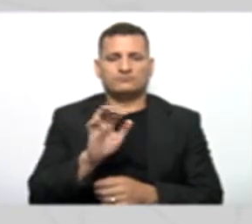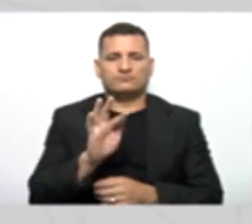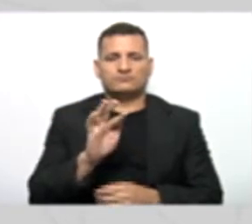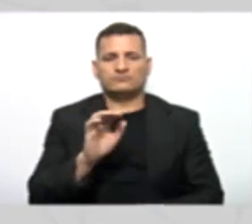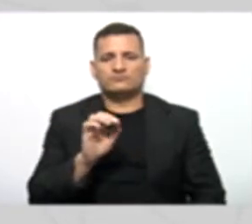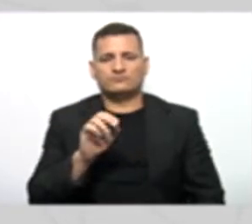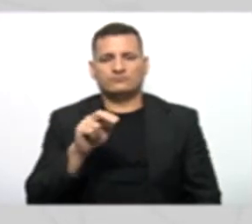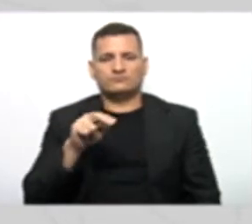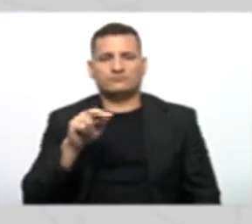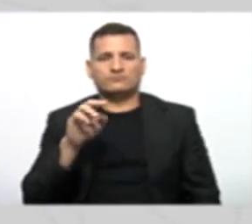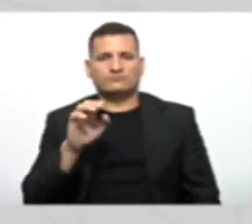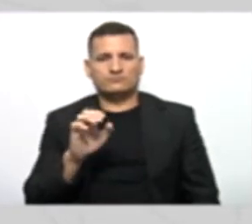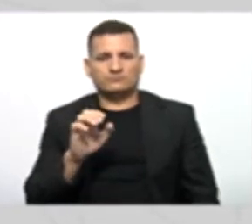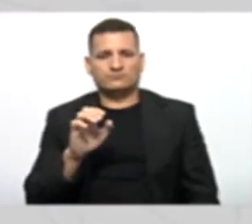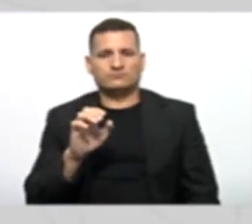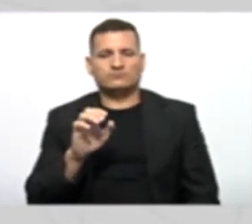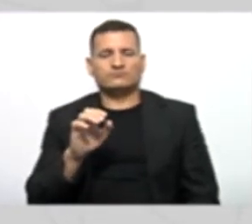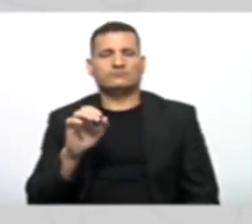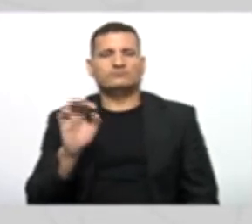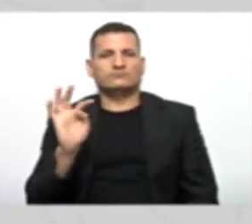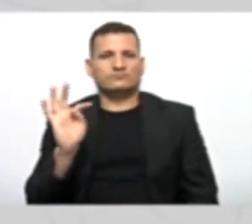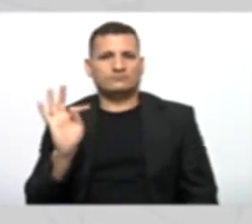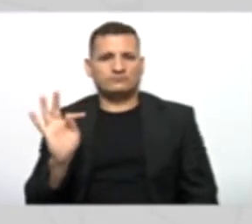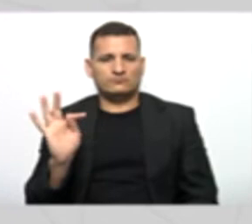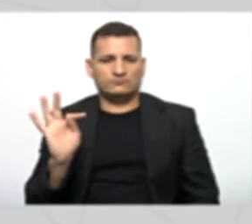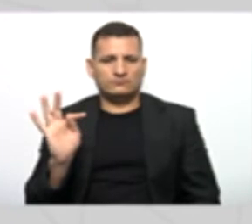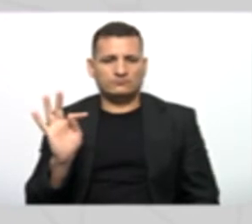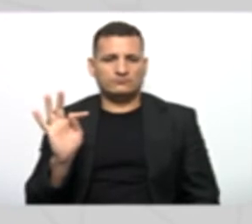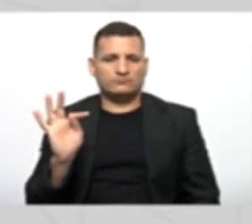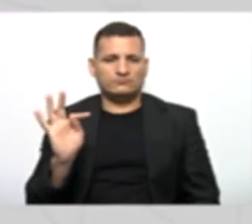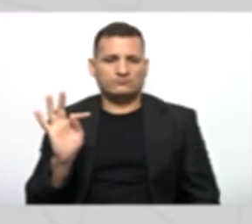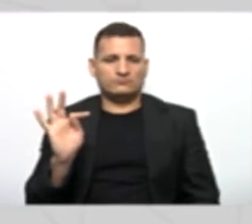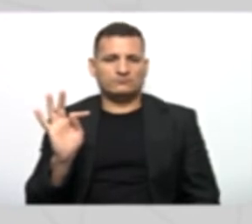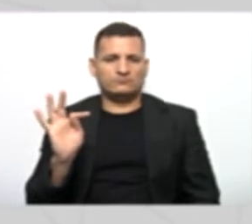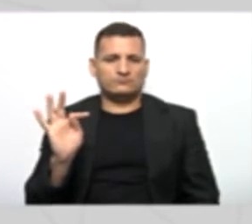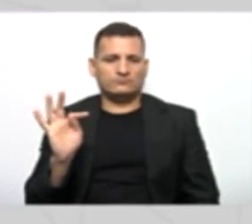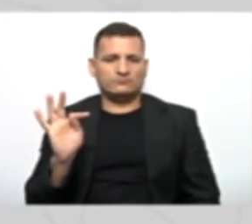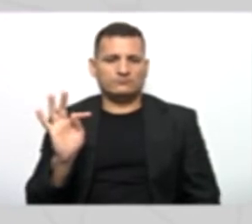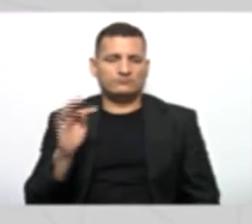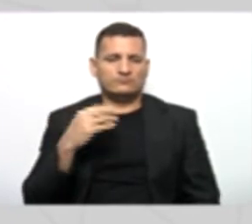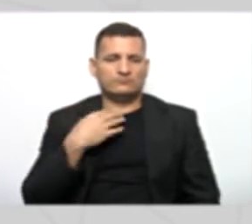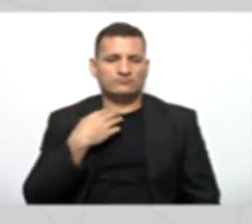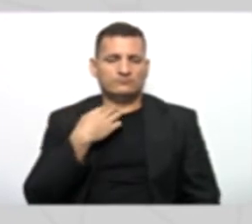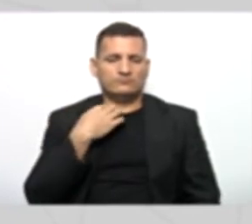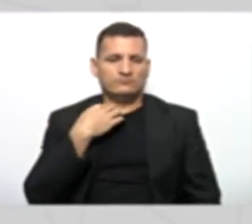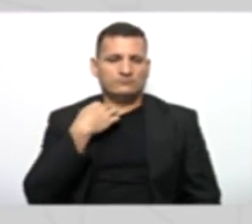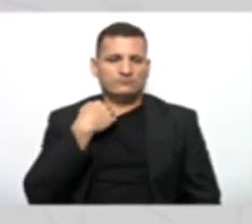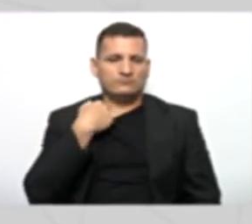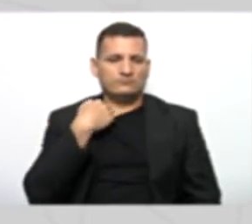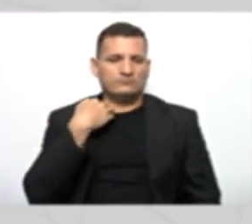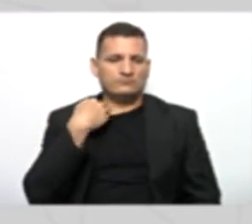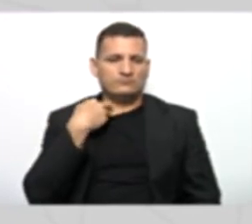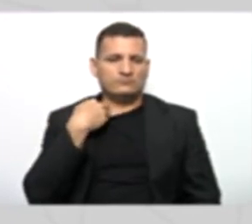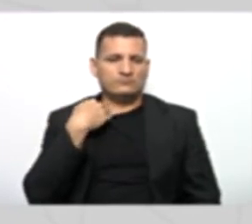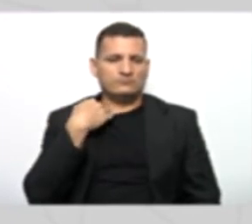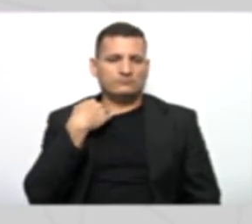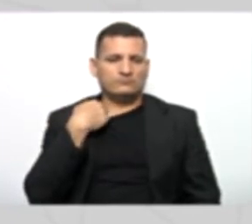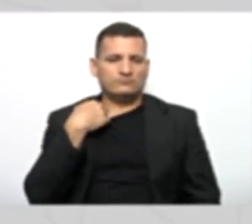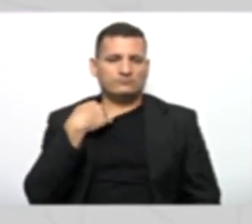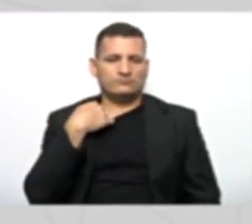telefone, que vai receber o parâmetro T. Então, nós já fizemos a ligação aqui.